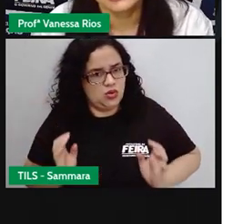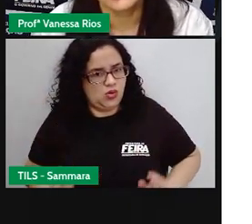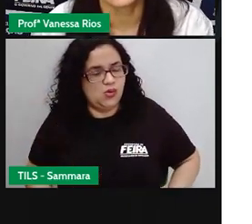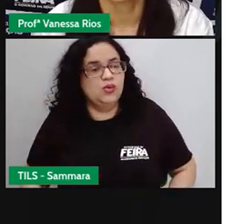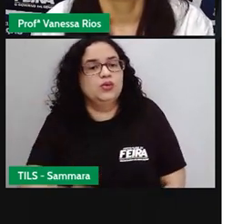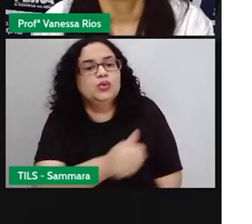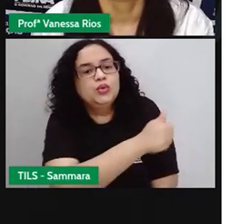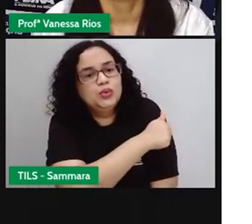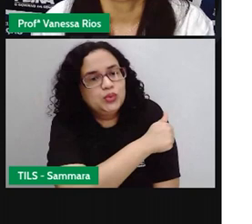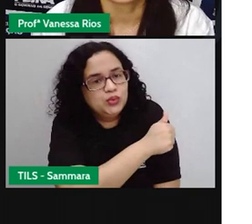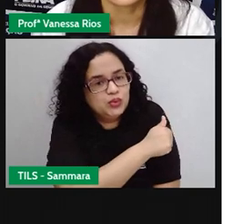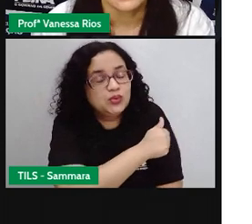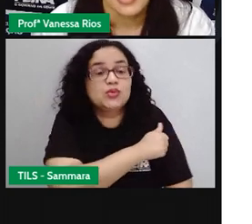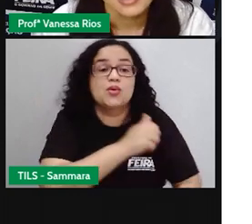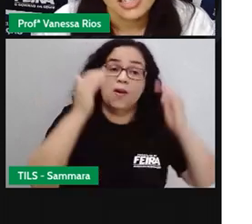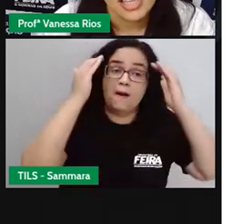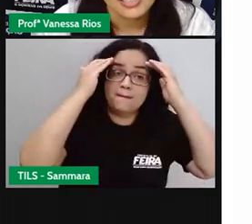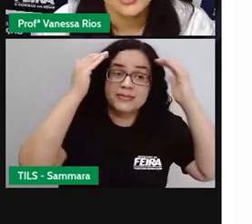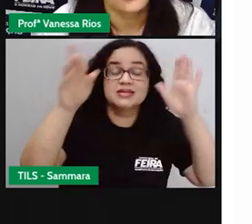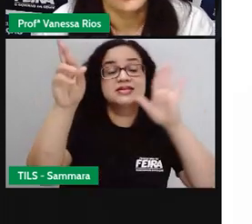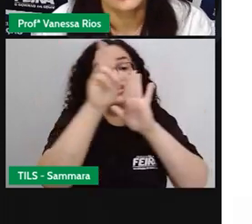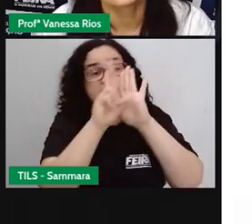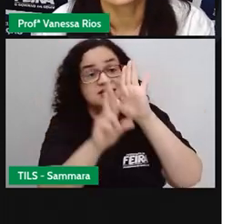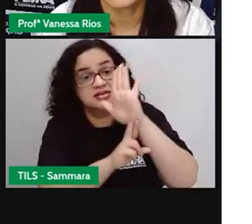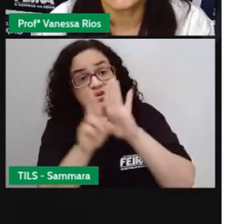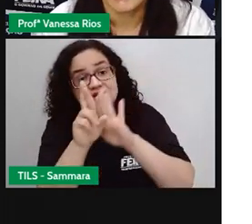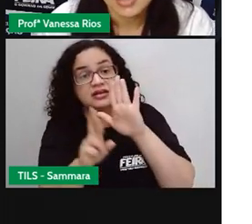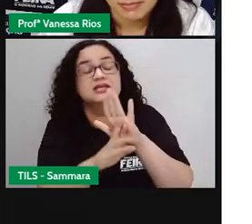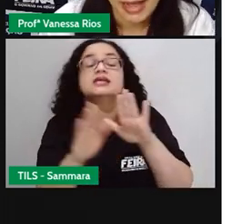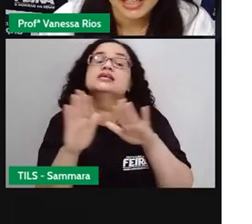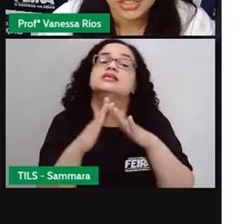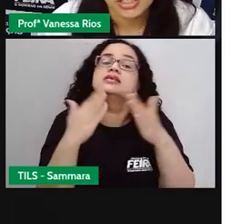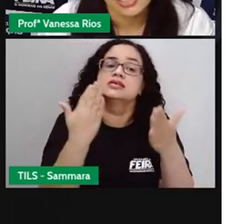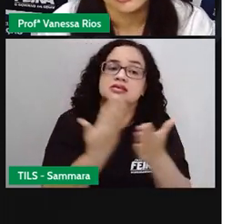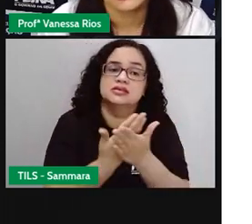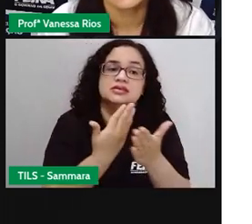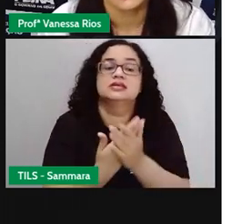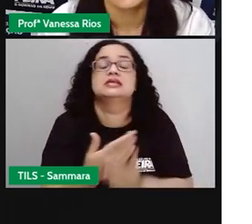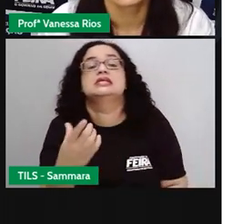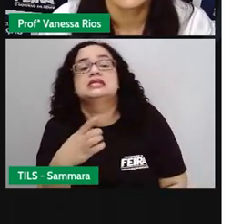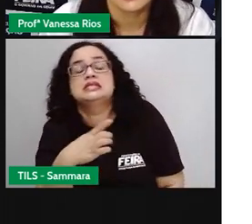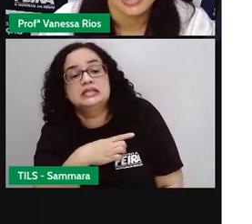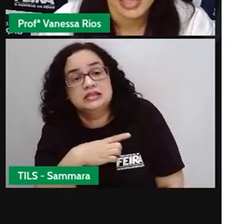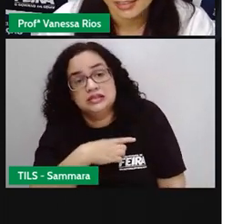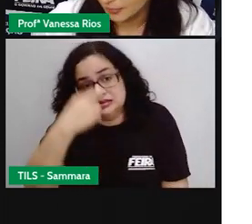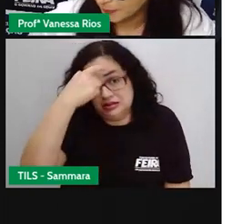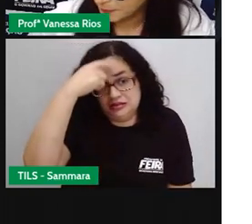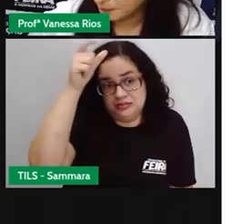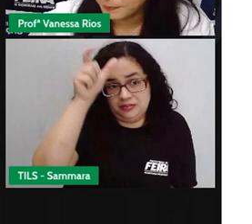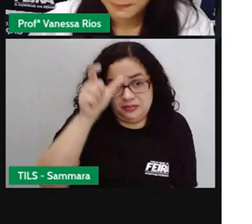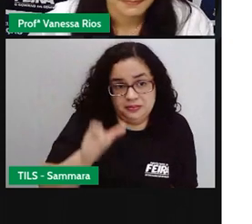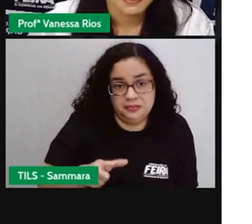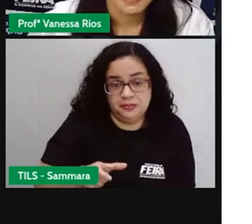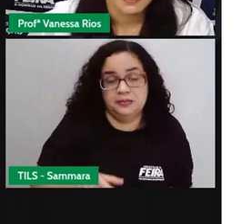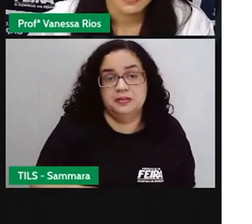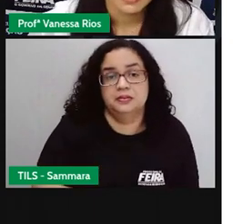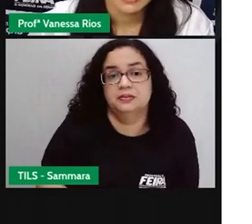estudante, obedecer as regras da escola, isso também faz parte, né? De ser cidadão.